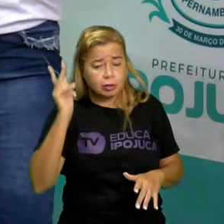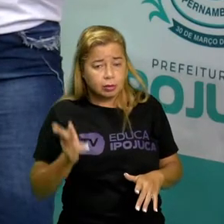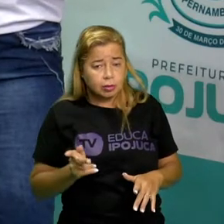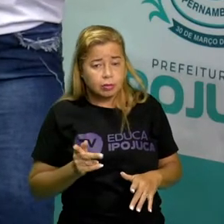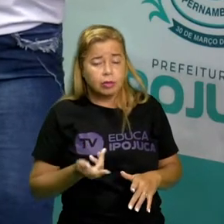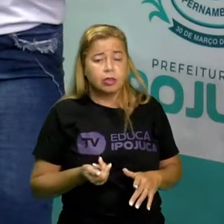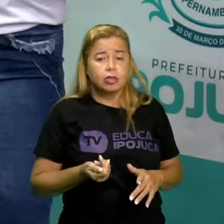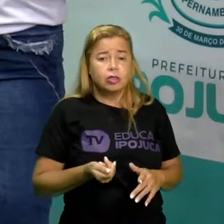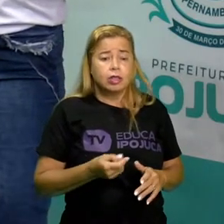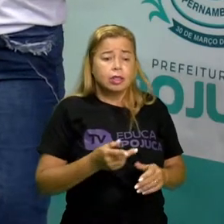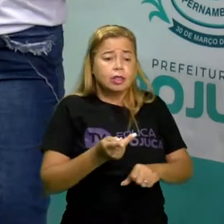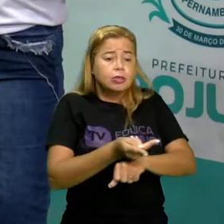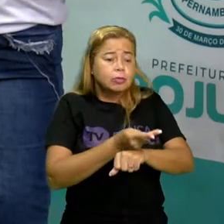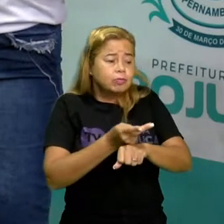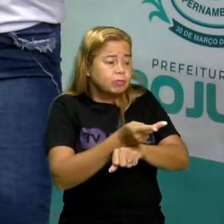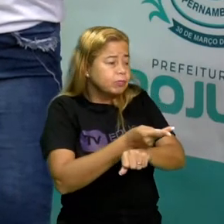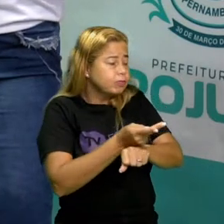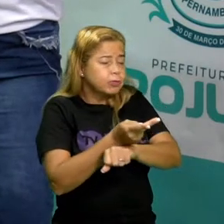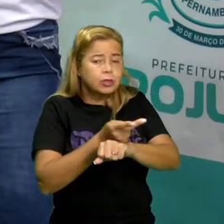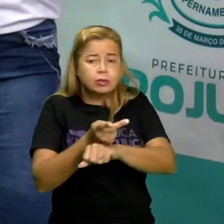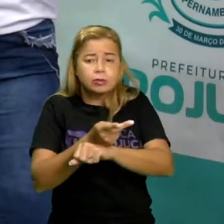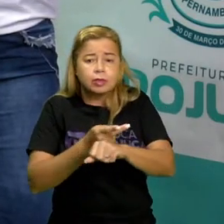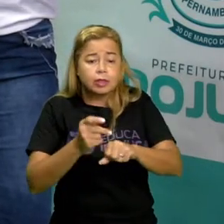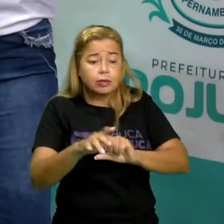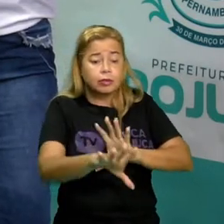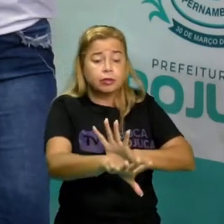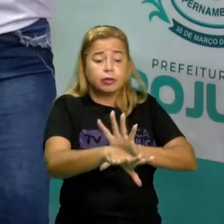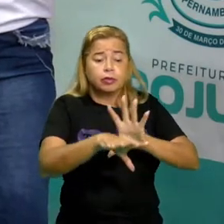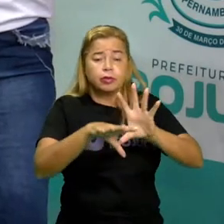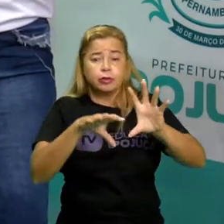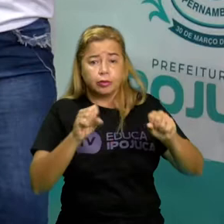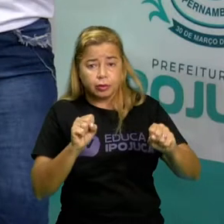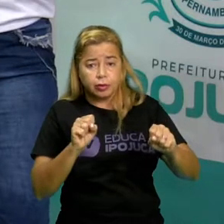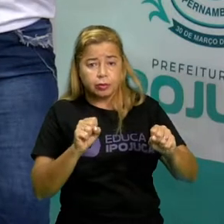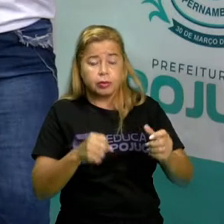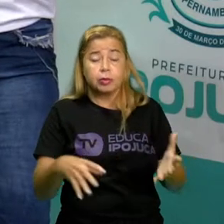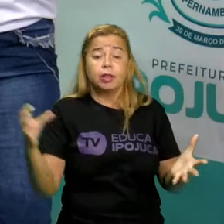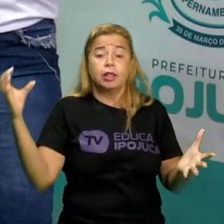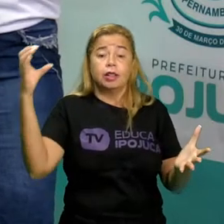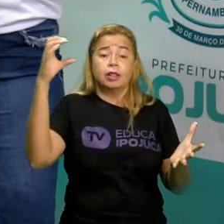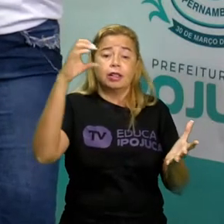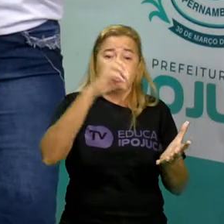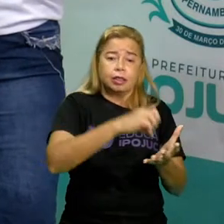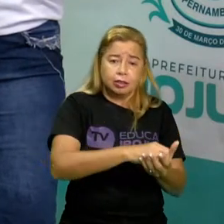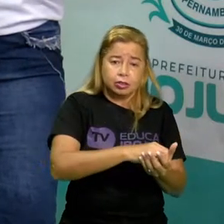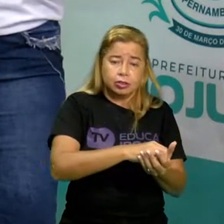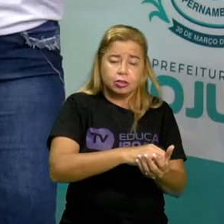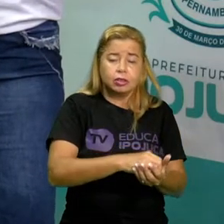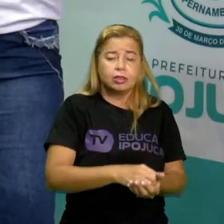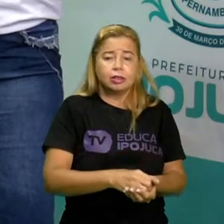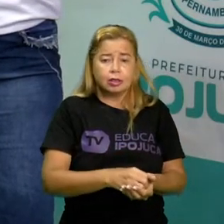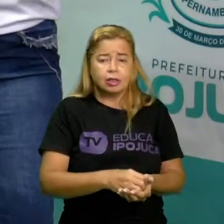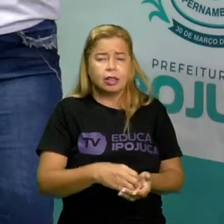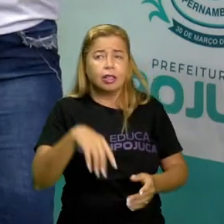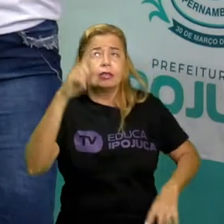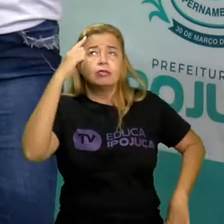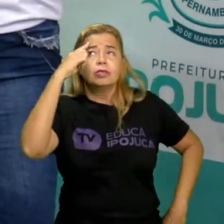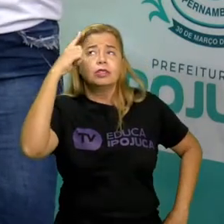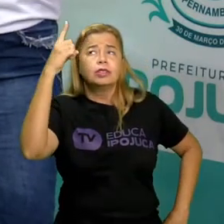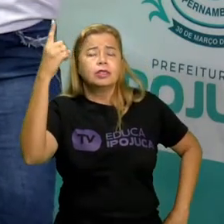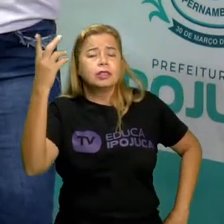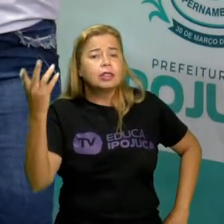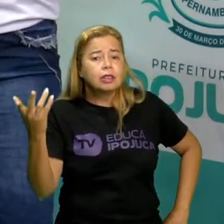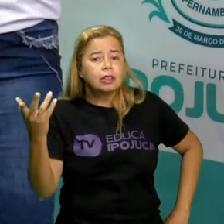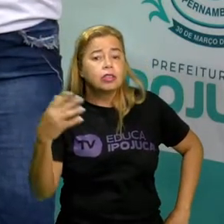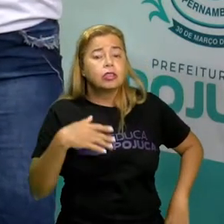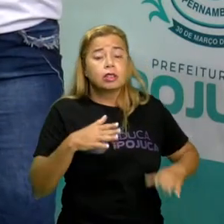formas de registrar suas ideias e suas histórias e eles desenhavam eles